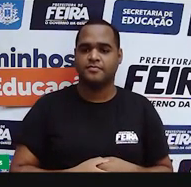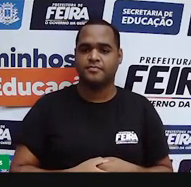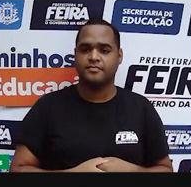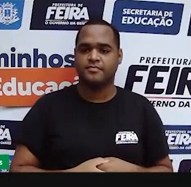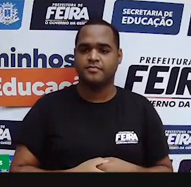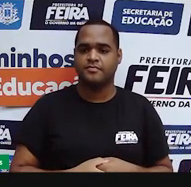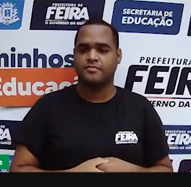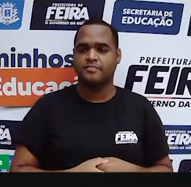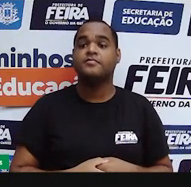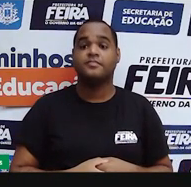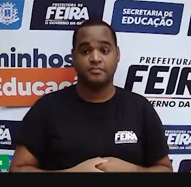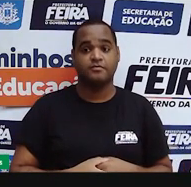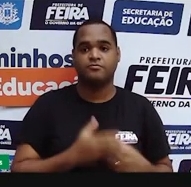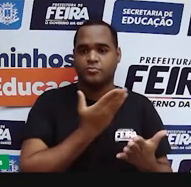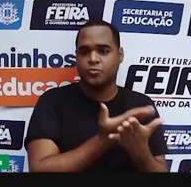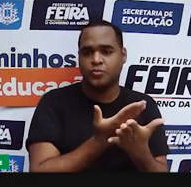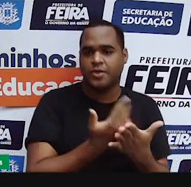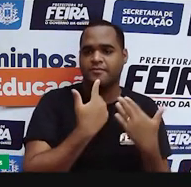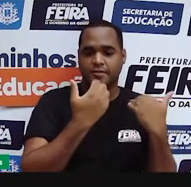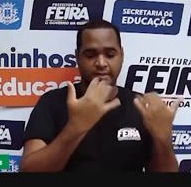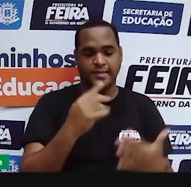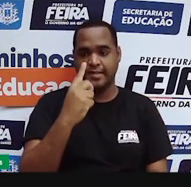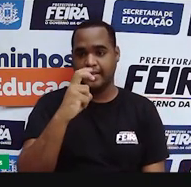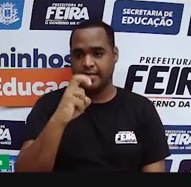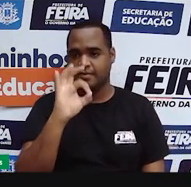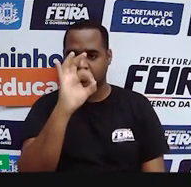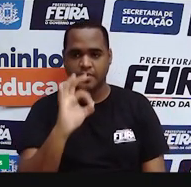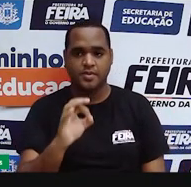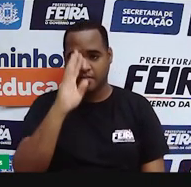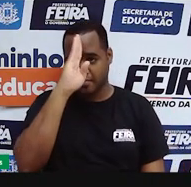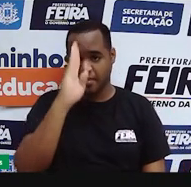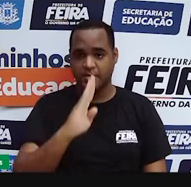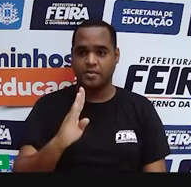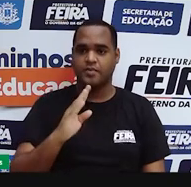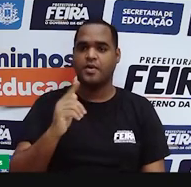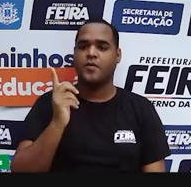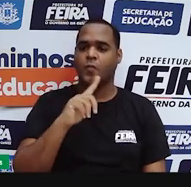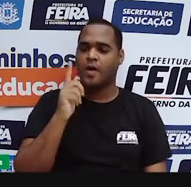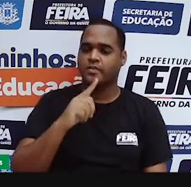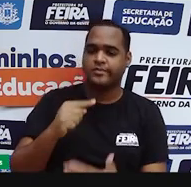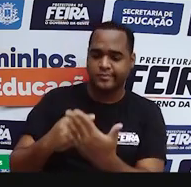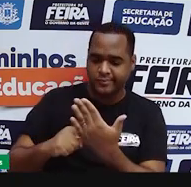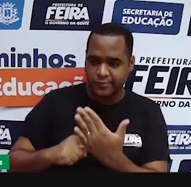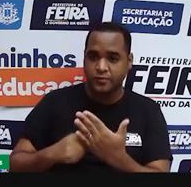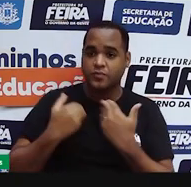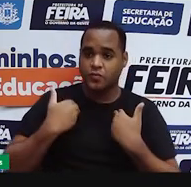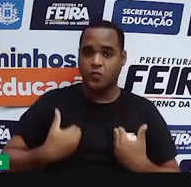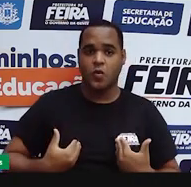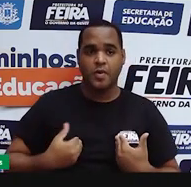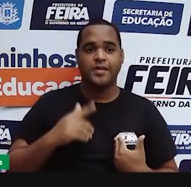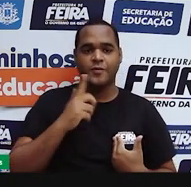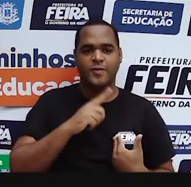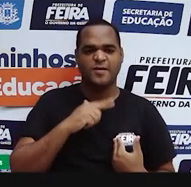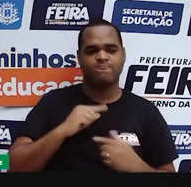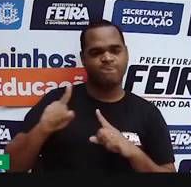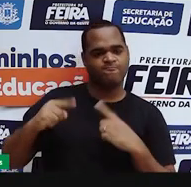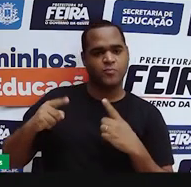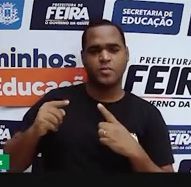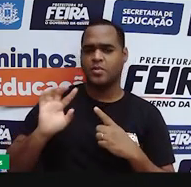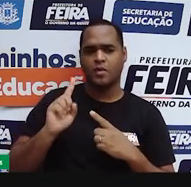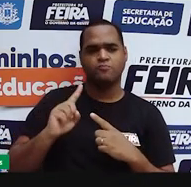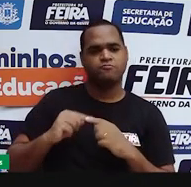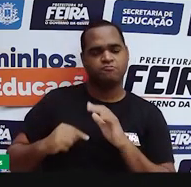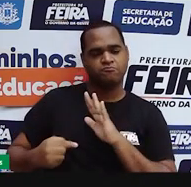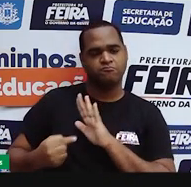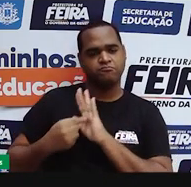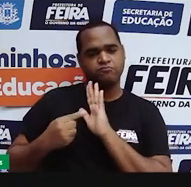Próxima. Estudo indica que 15% dos brasileiros têm anticorpos para a COVID-19. E aí? E essa notícia?